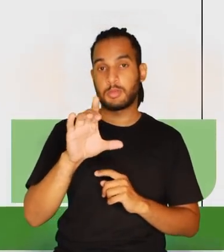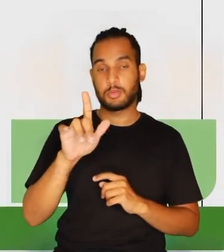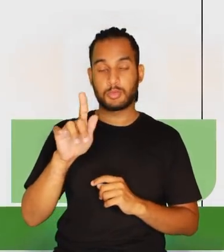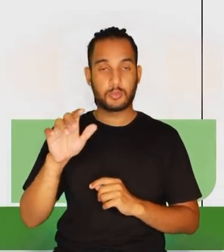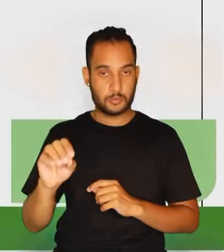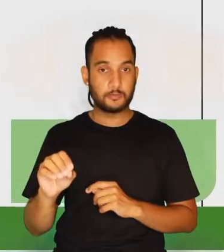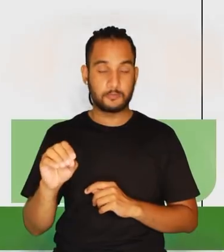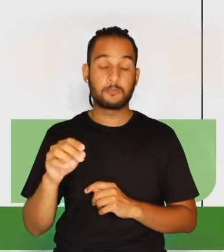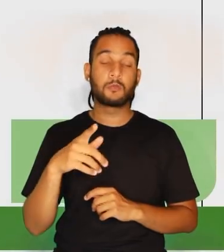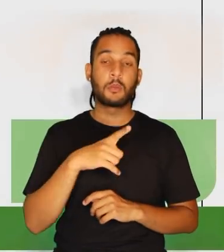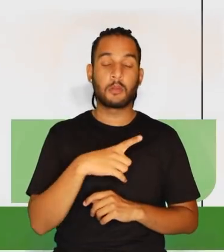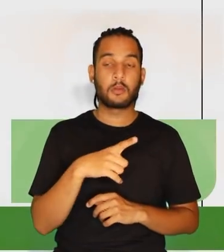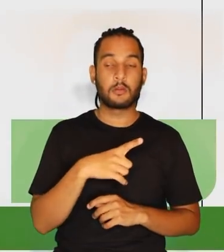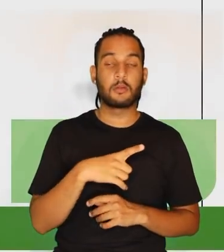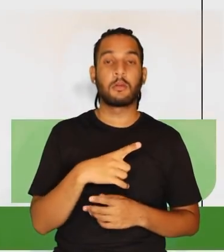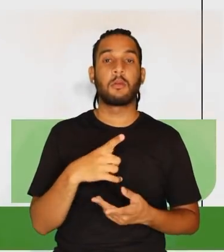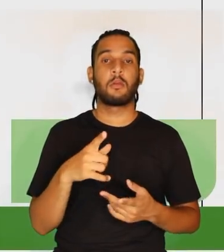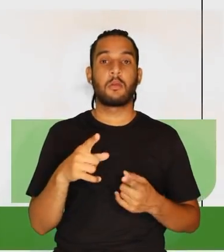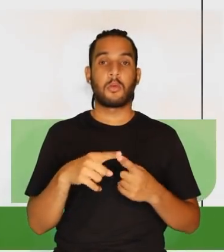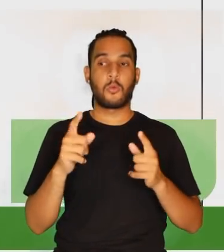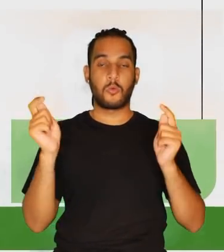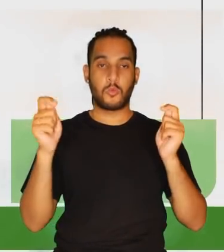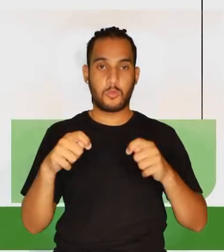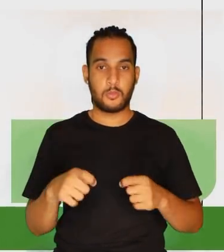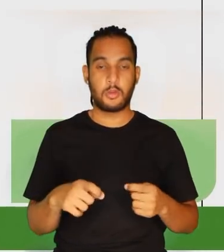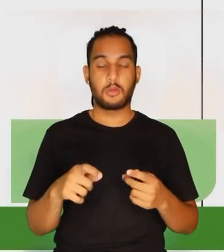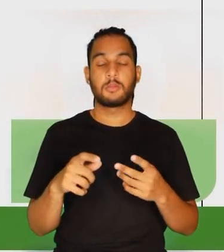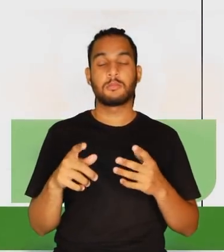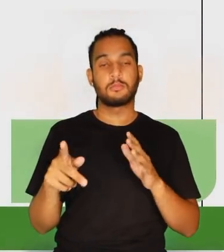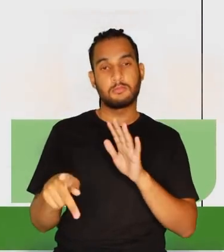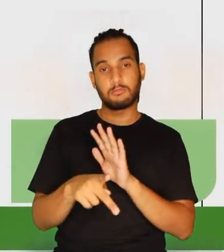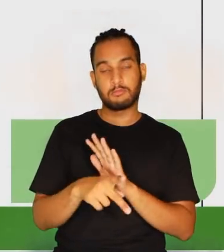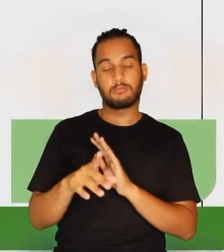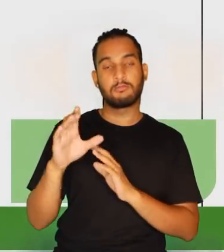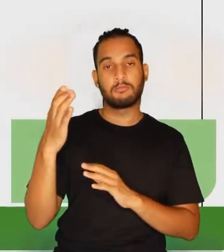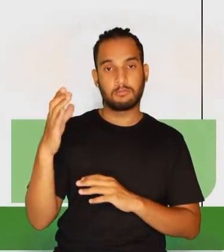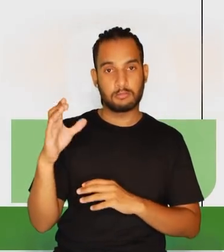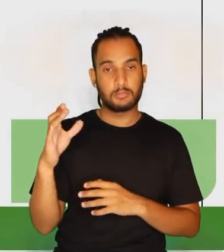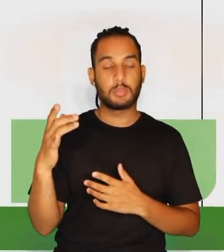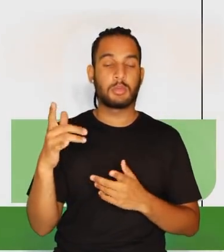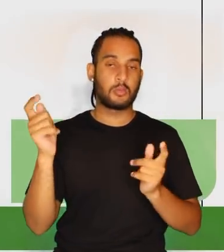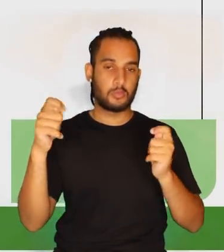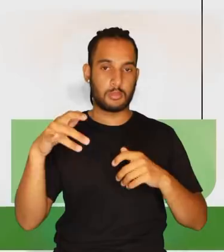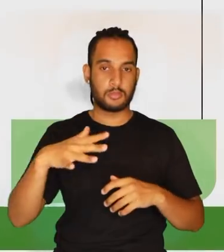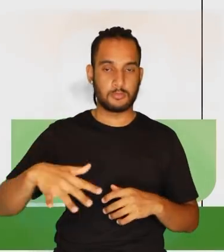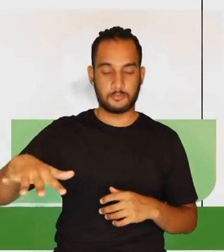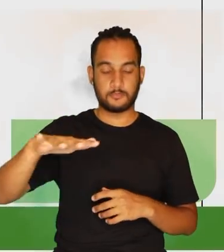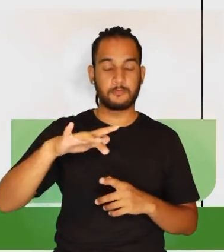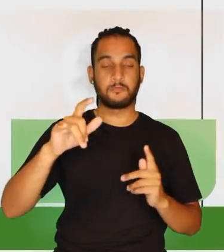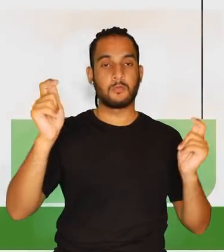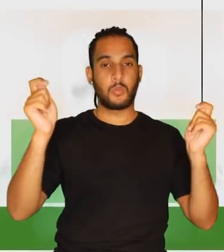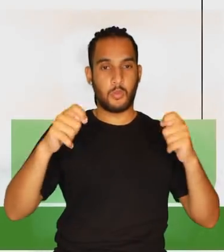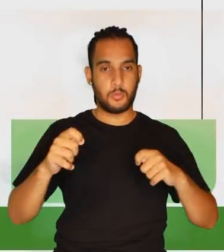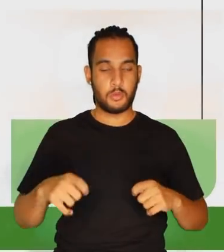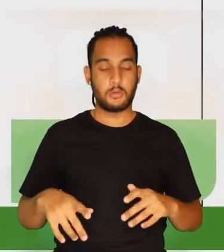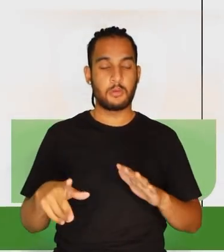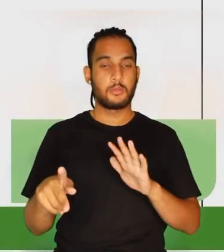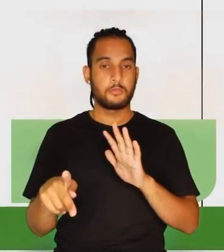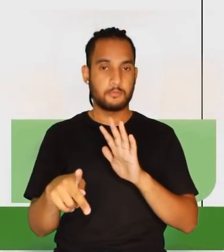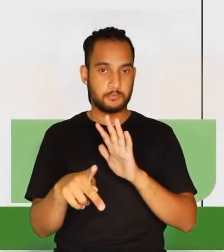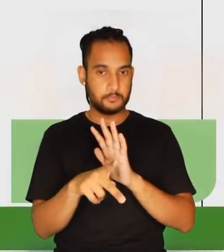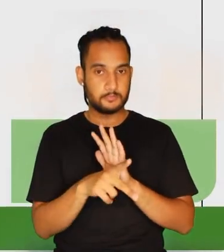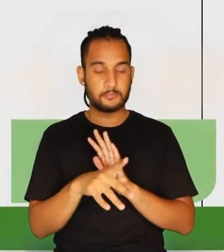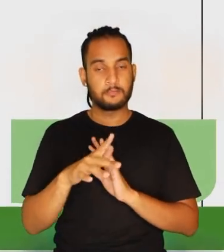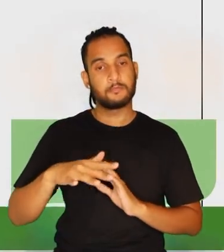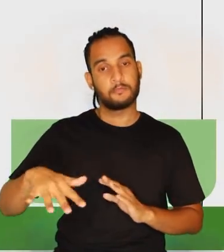DCG ampliado. Que aí nós temos, então, componente de Ciências da Natureza com as competências gerais, as